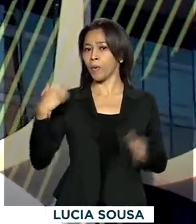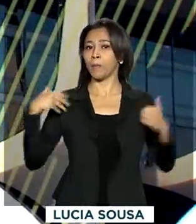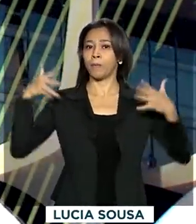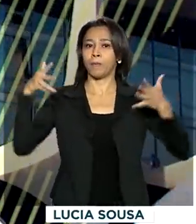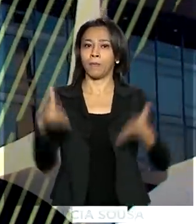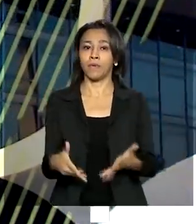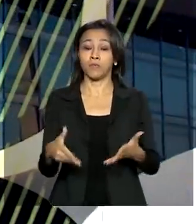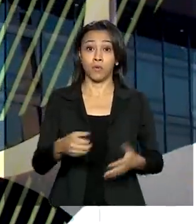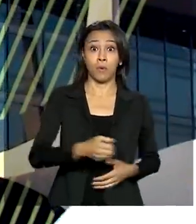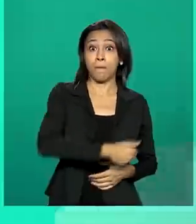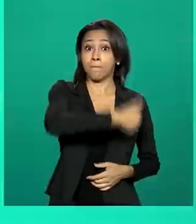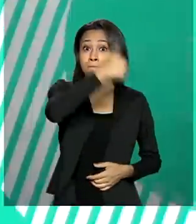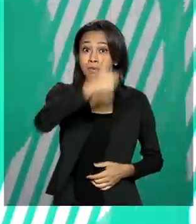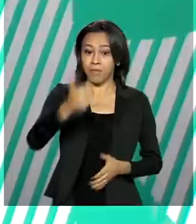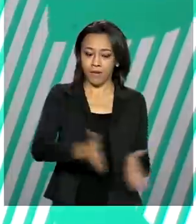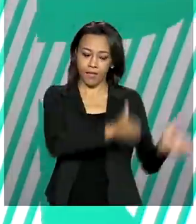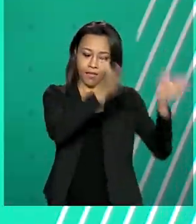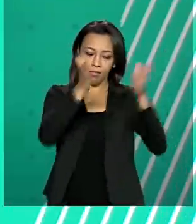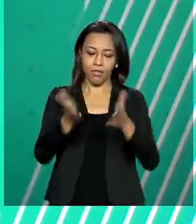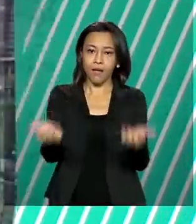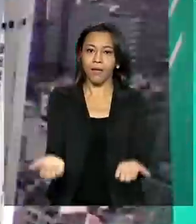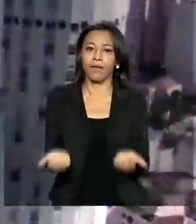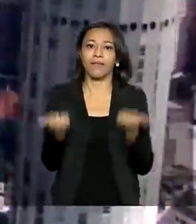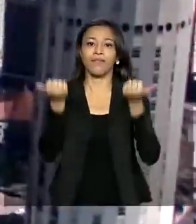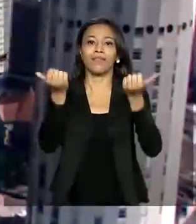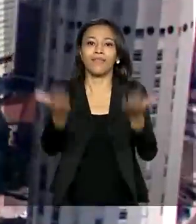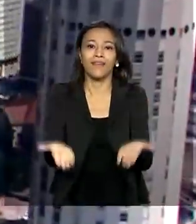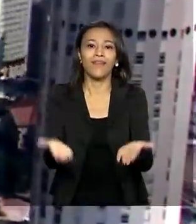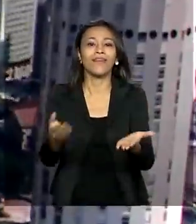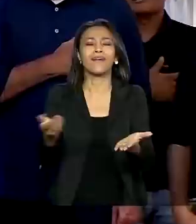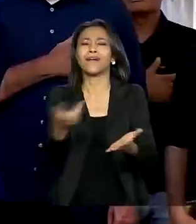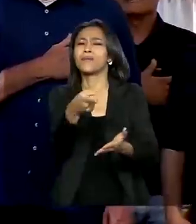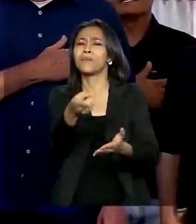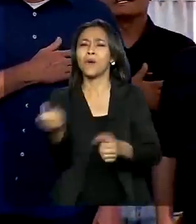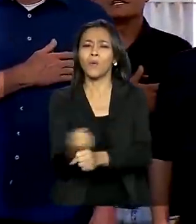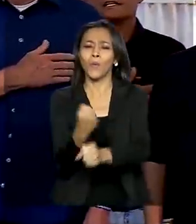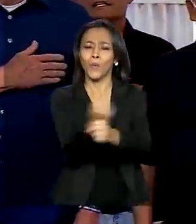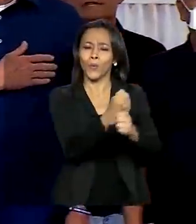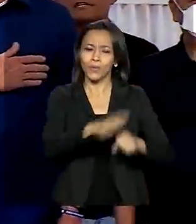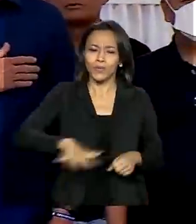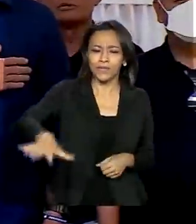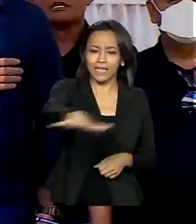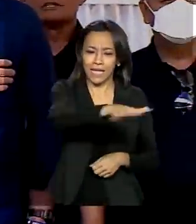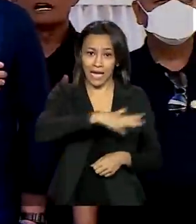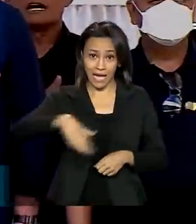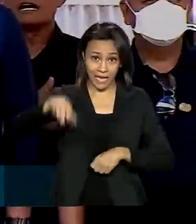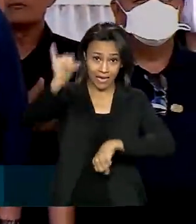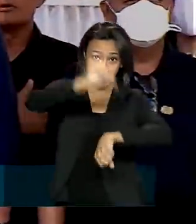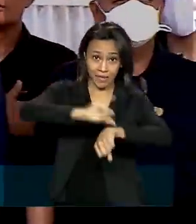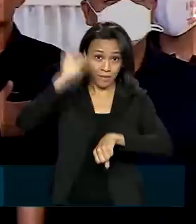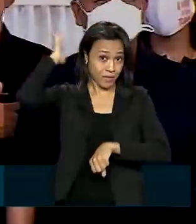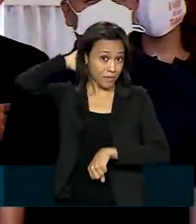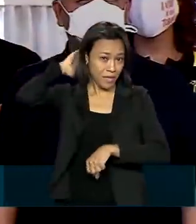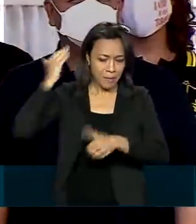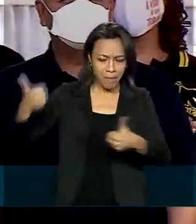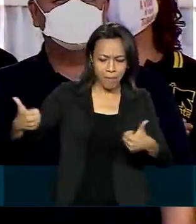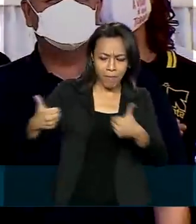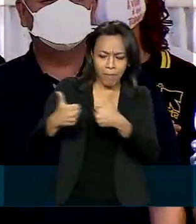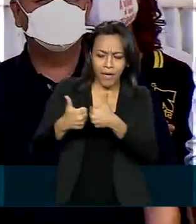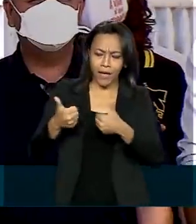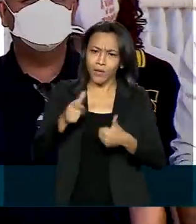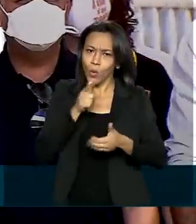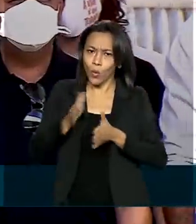primeira etapa do projeto Belém Porto Futuro. A obra de revitalização da área próxima ao porto de passageiros